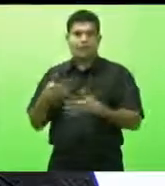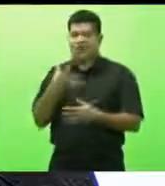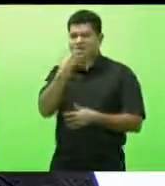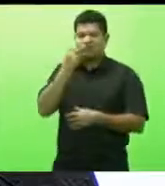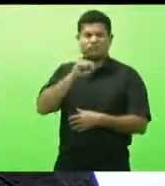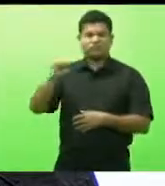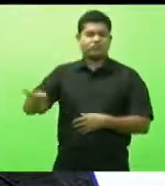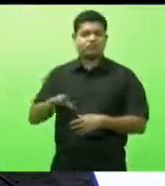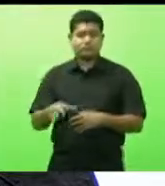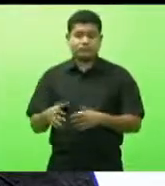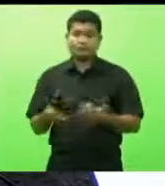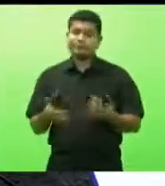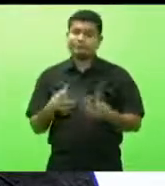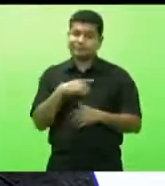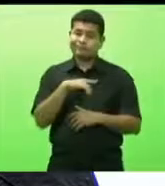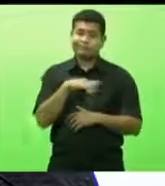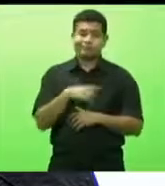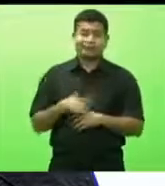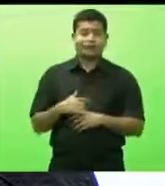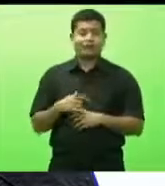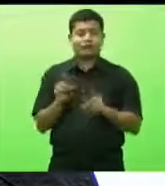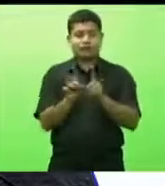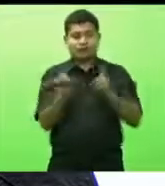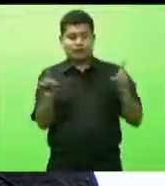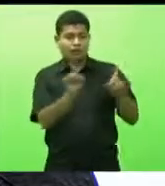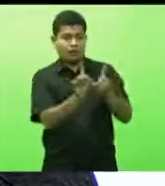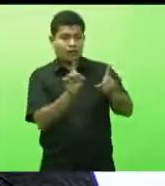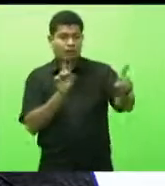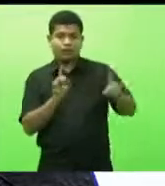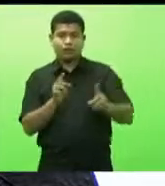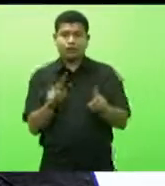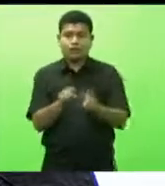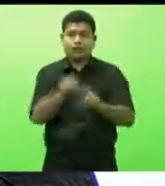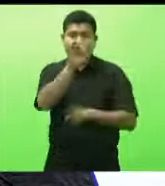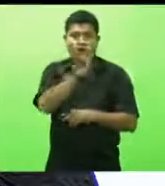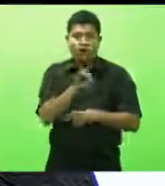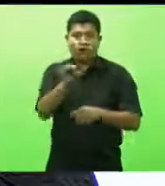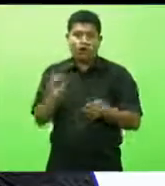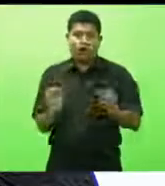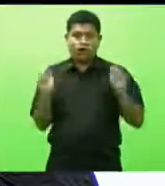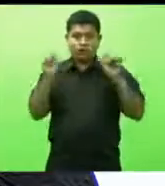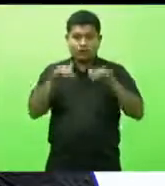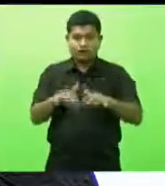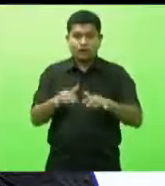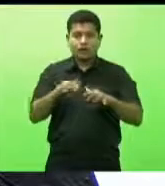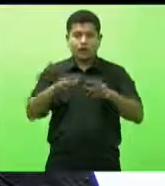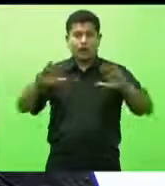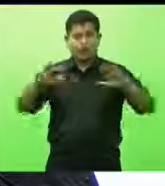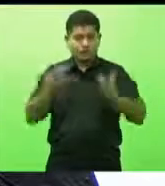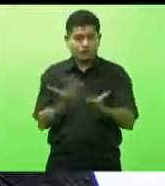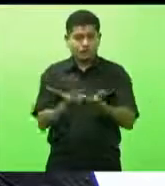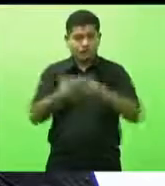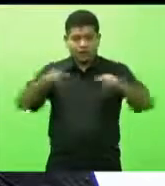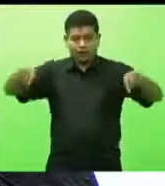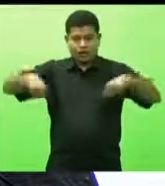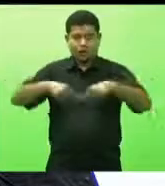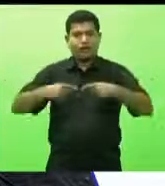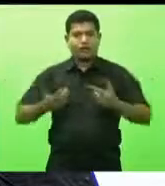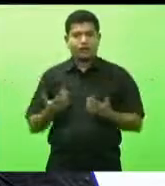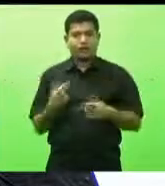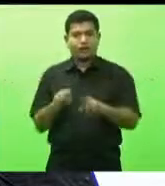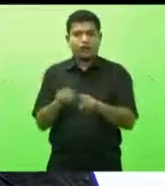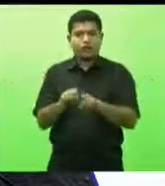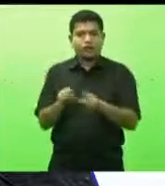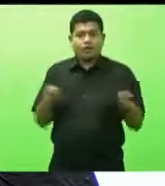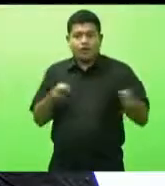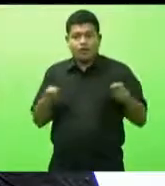distanciamento, dos percentuais em sala de aula, dos controles aí que os professores podem aí tenham,